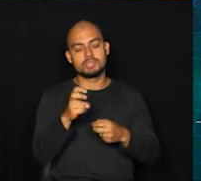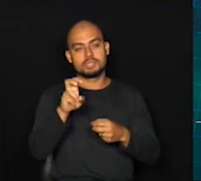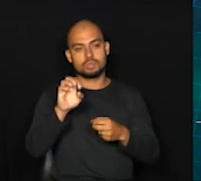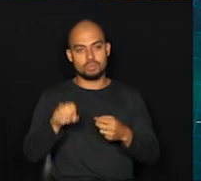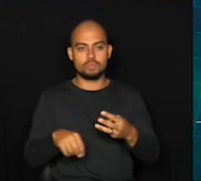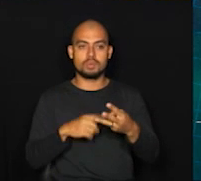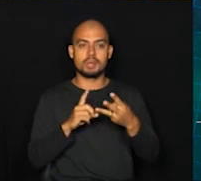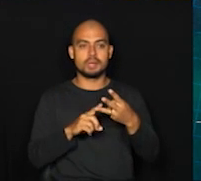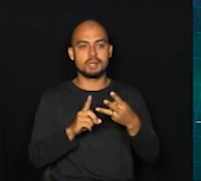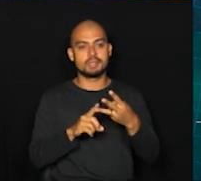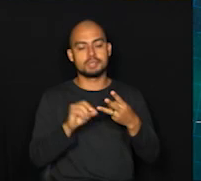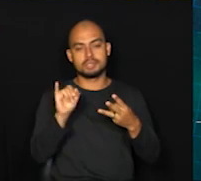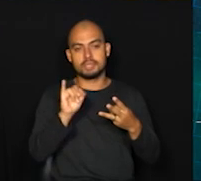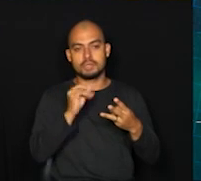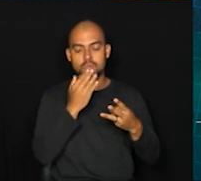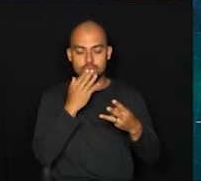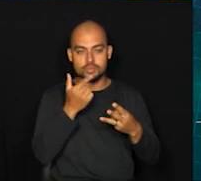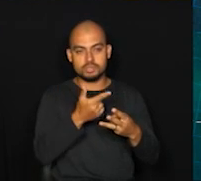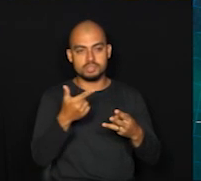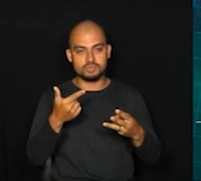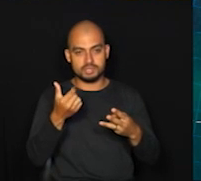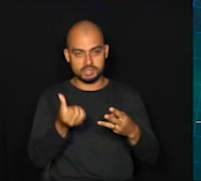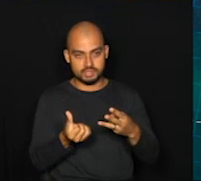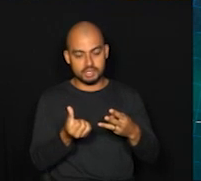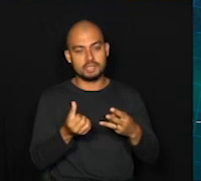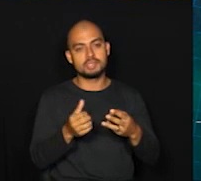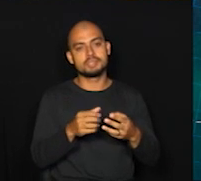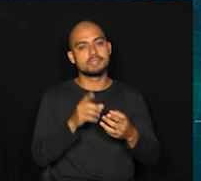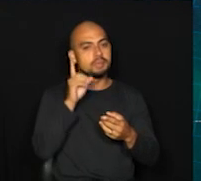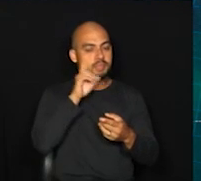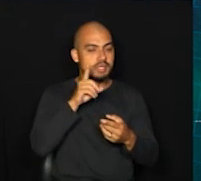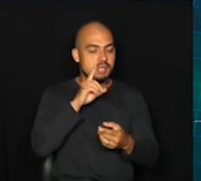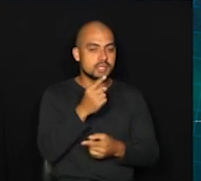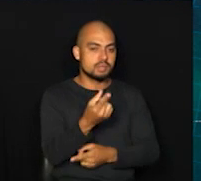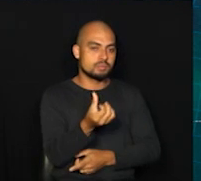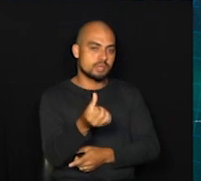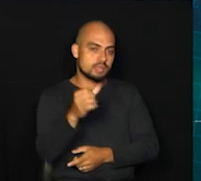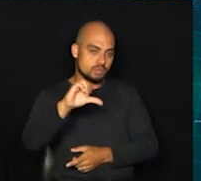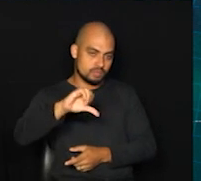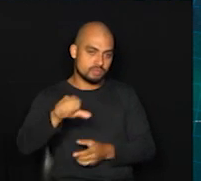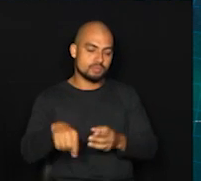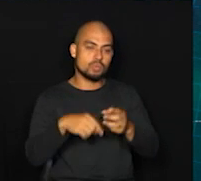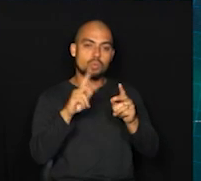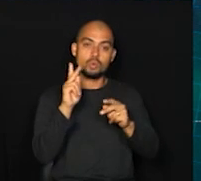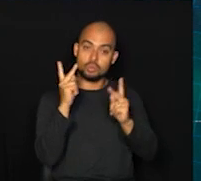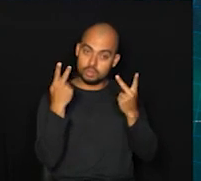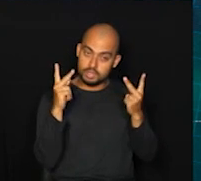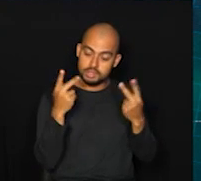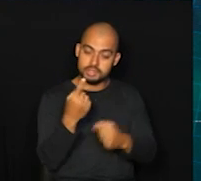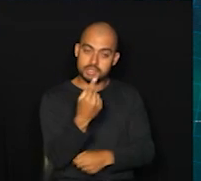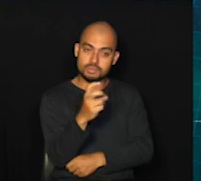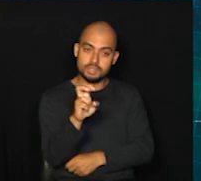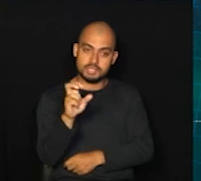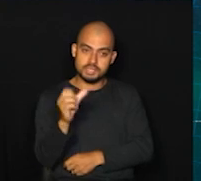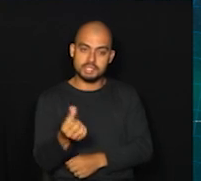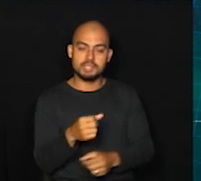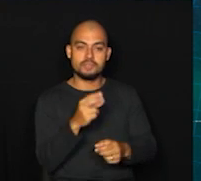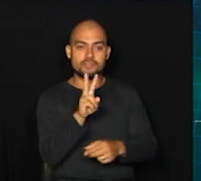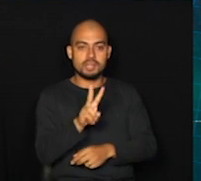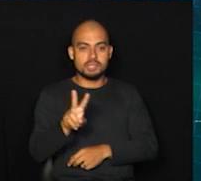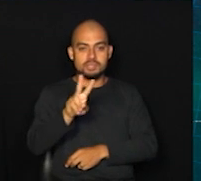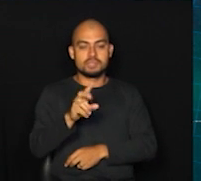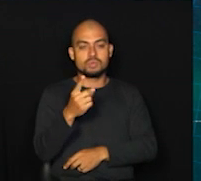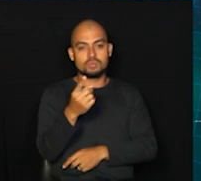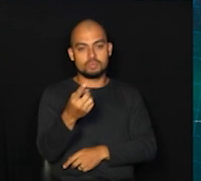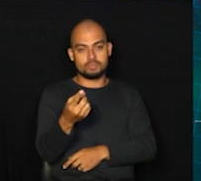Santa Bárbara do Oeste, com 193. Americana, 169. Hortolândia, 156. E